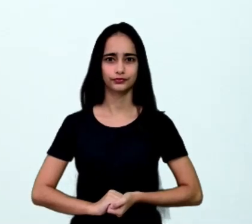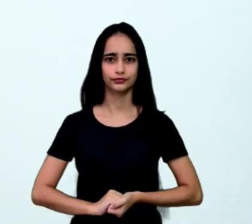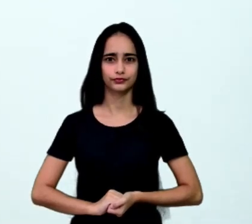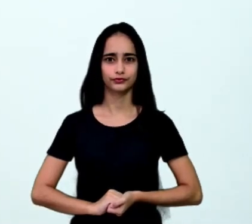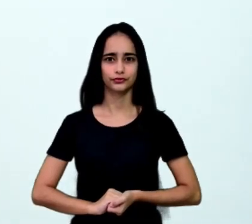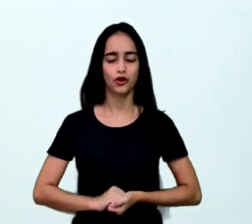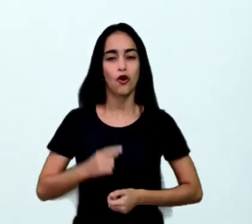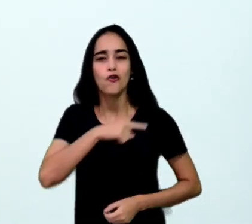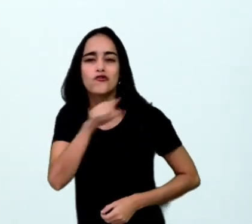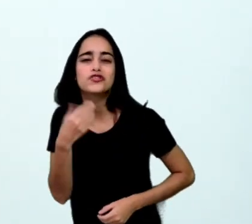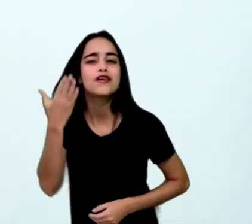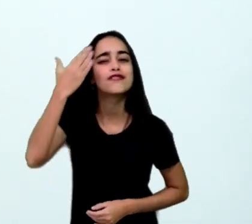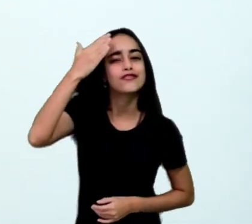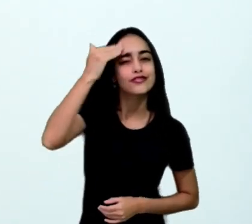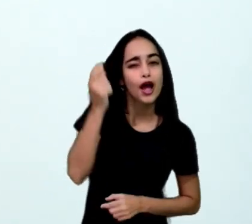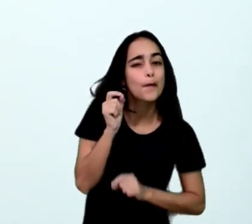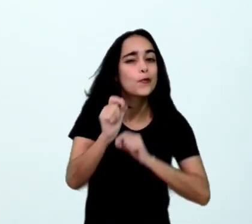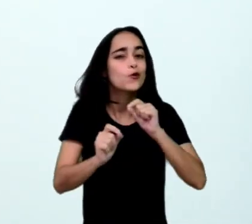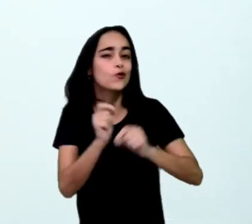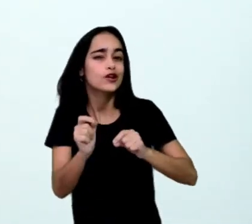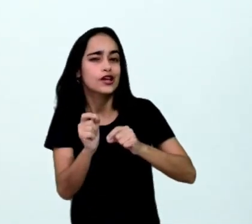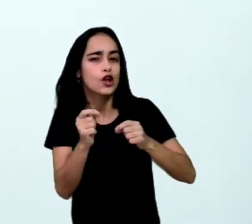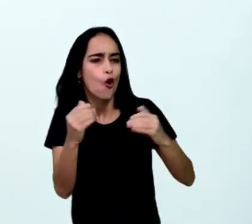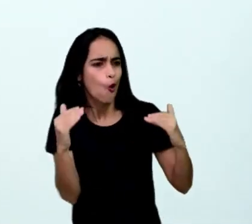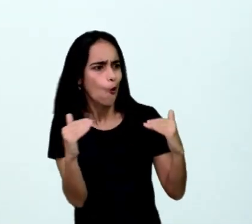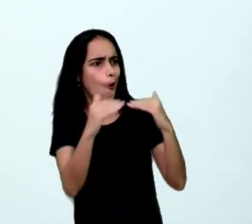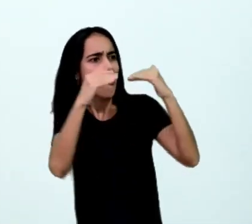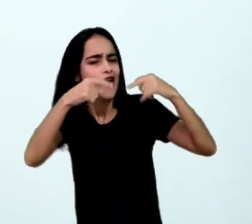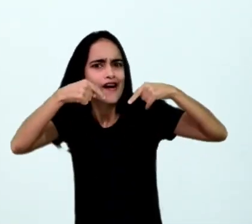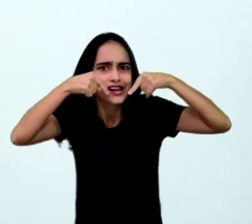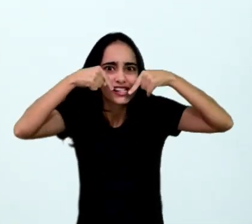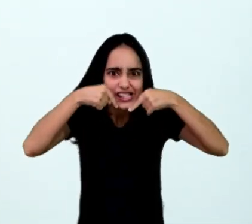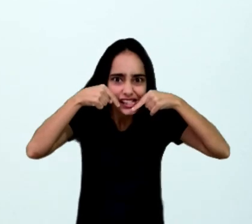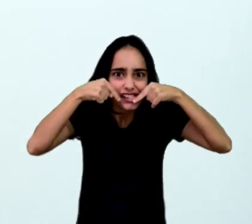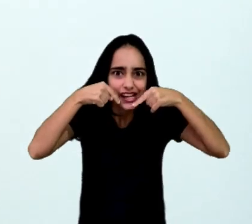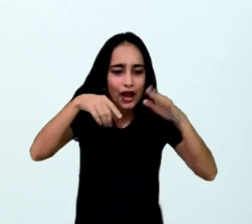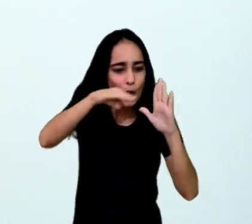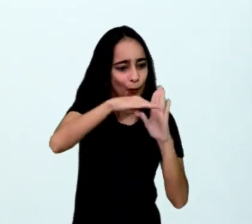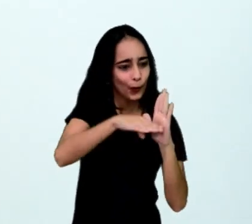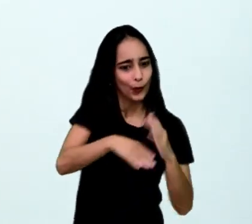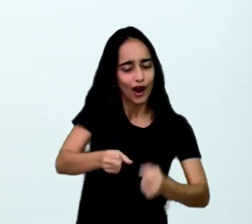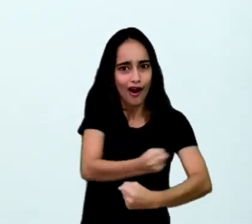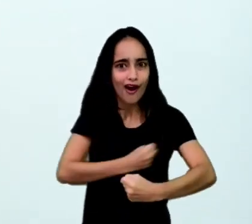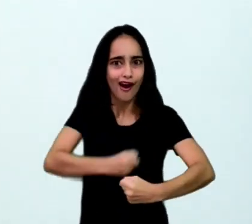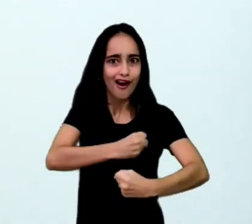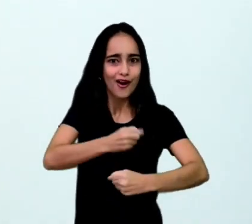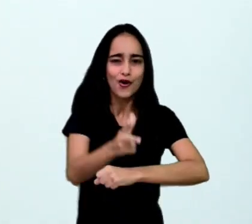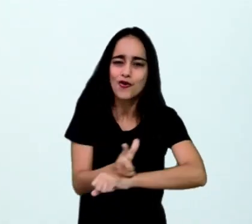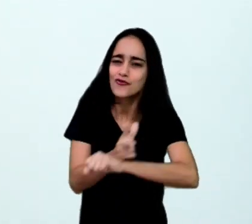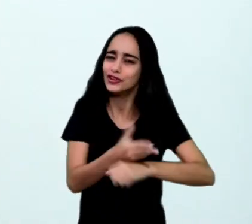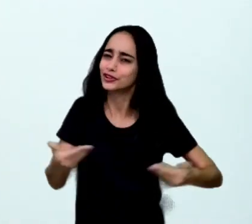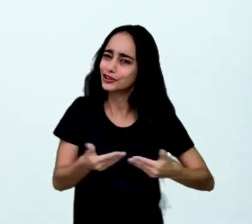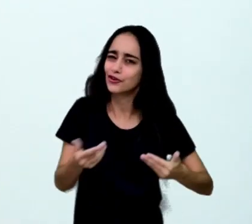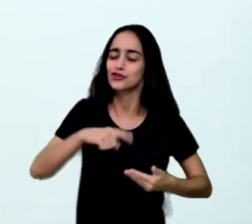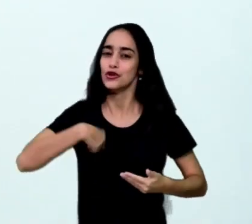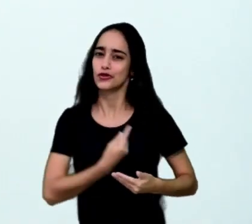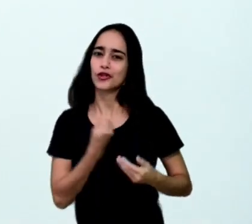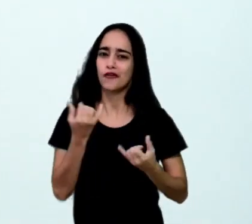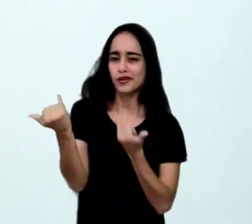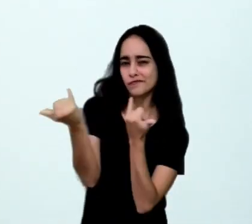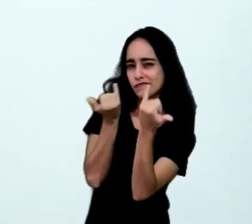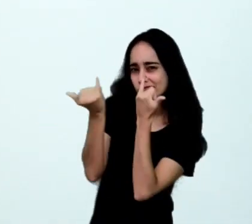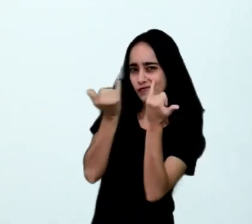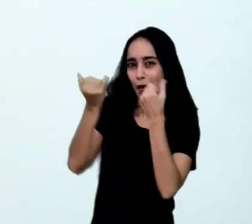Você sabe o que tem a ver um vampiro com uma receita culinária? No vídeo de hoje, nós vamos localizar informações